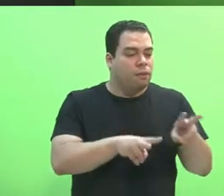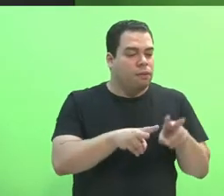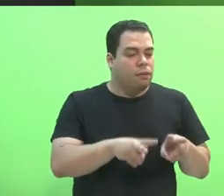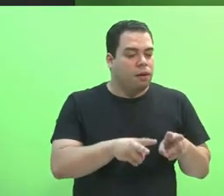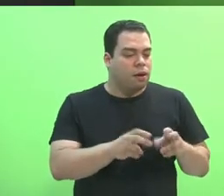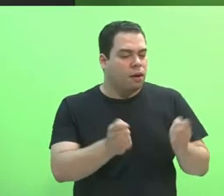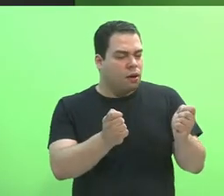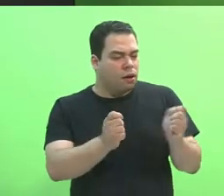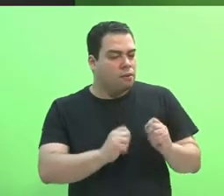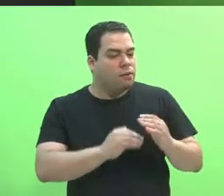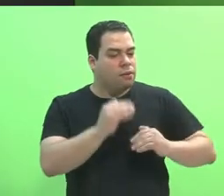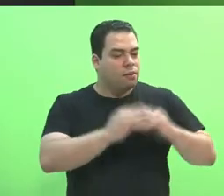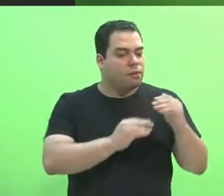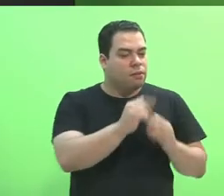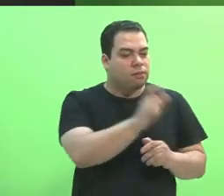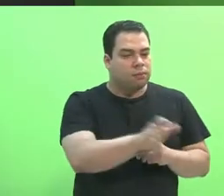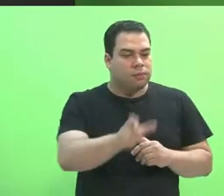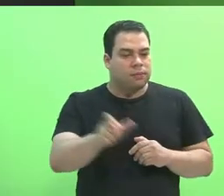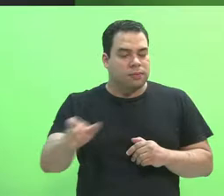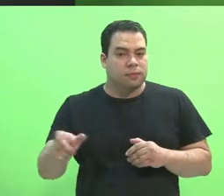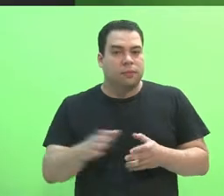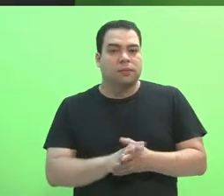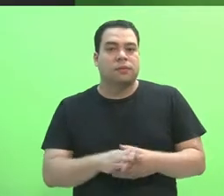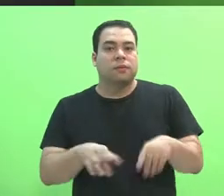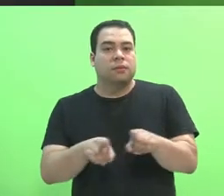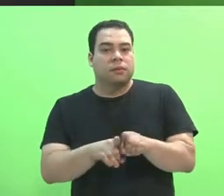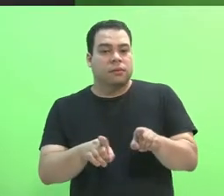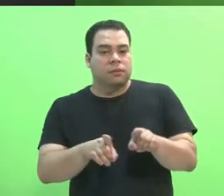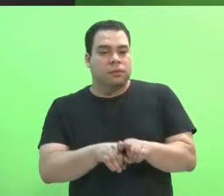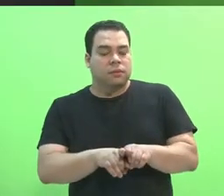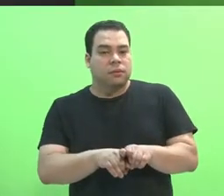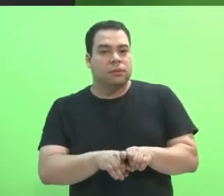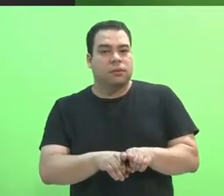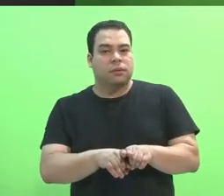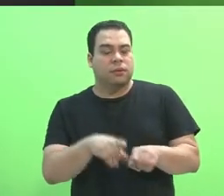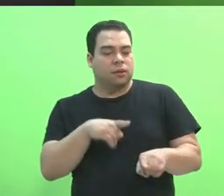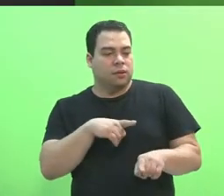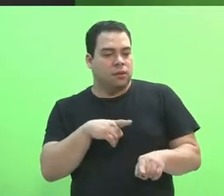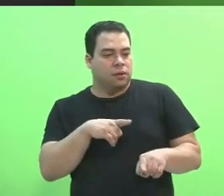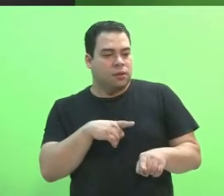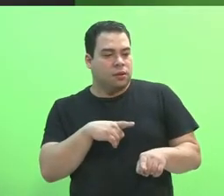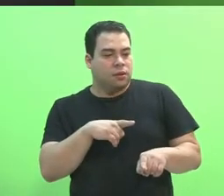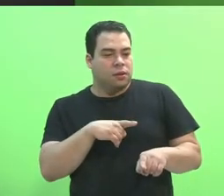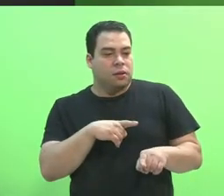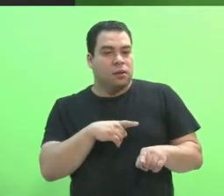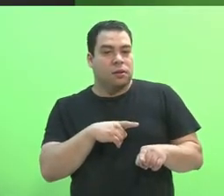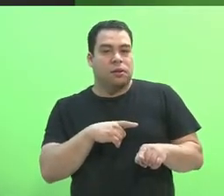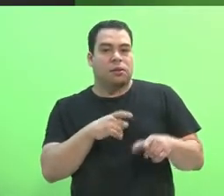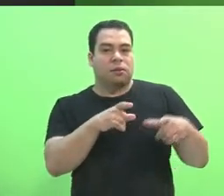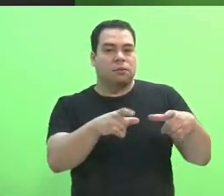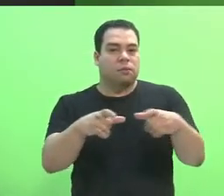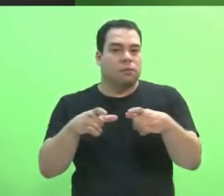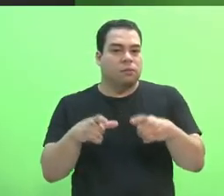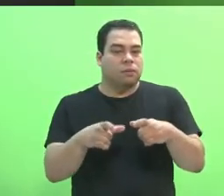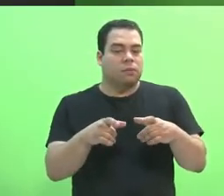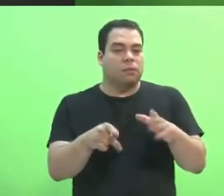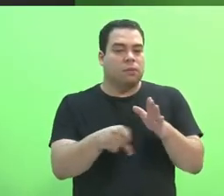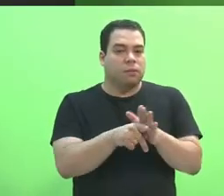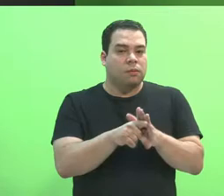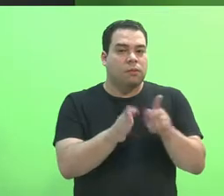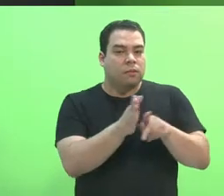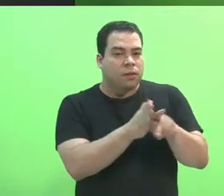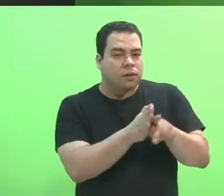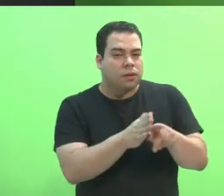competências profissionais, além de terem invenção nas áreas de pesquisa e de extensão. Vamos